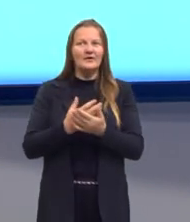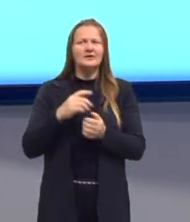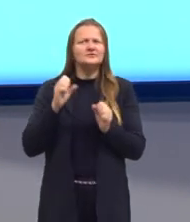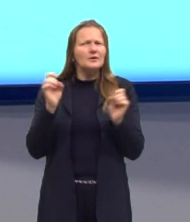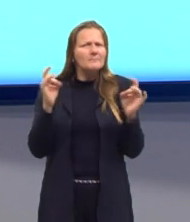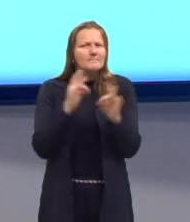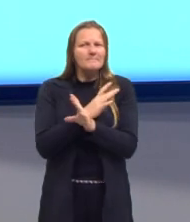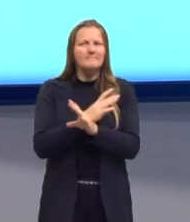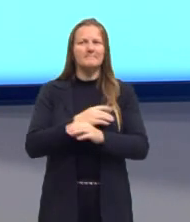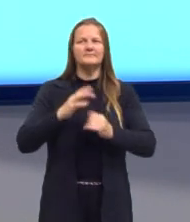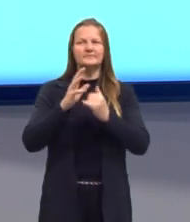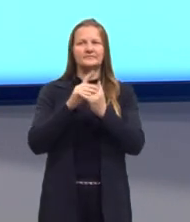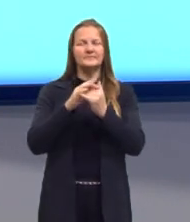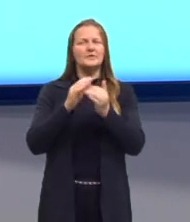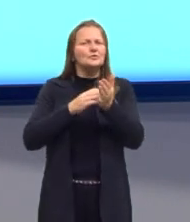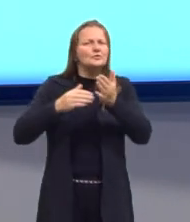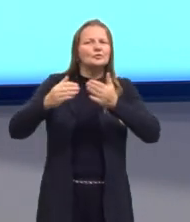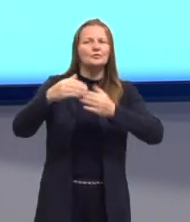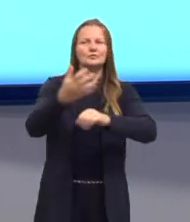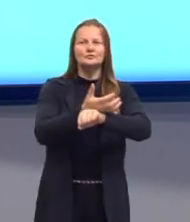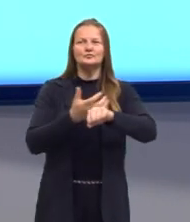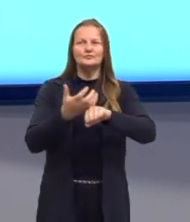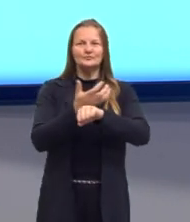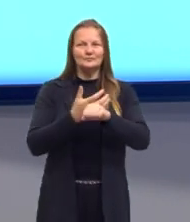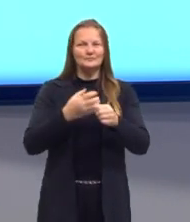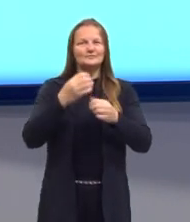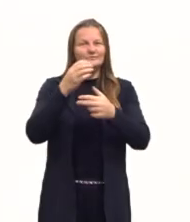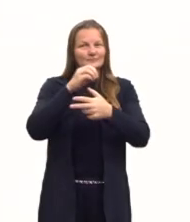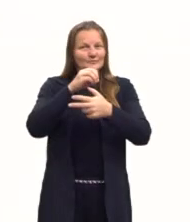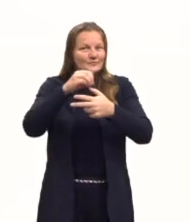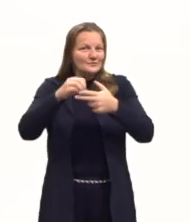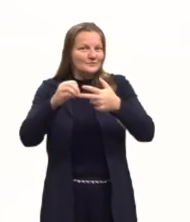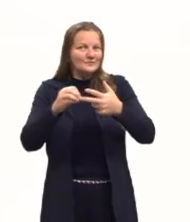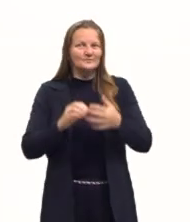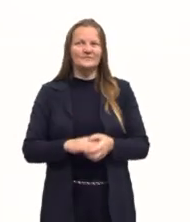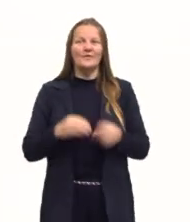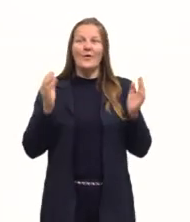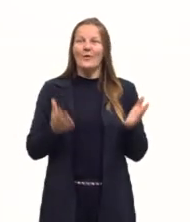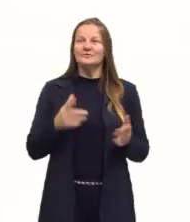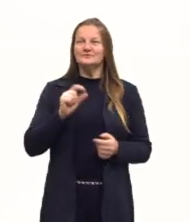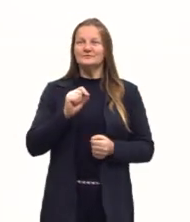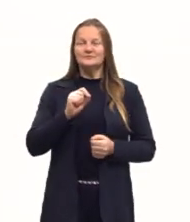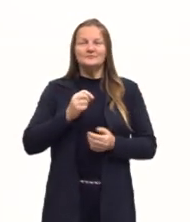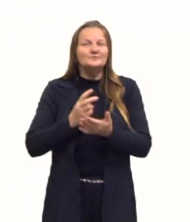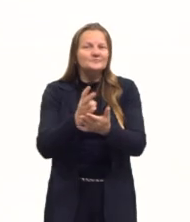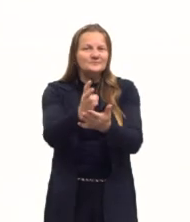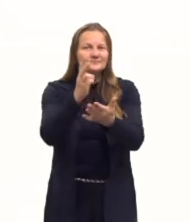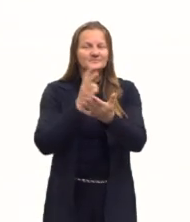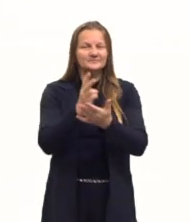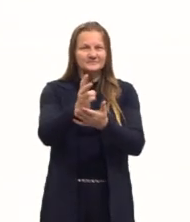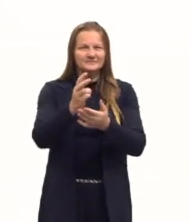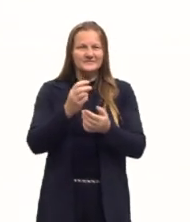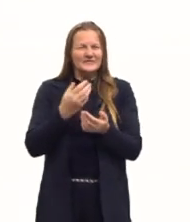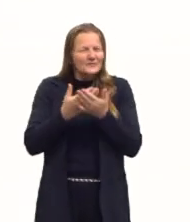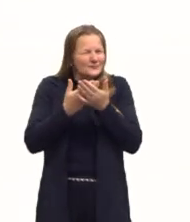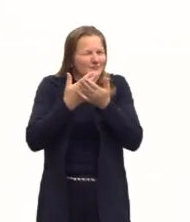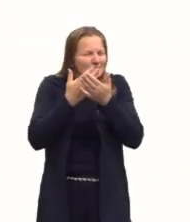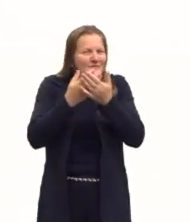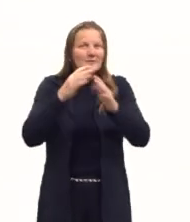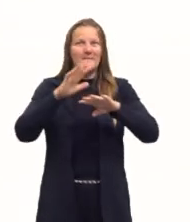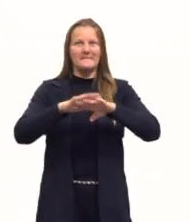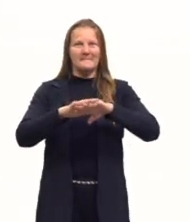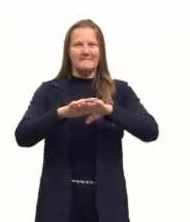transmitidas de todos os componentes do pré-enem. Hoje nós vamos dar continuidade nos nossos estudos da